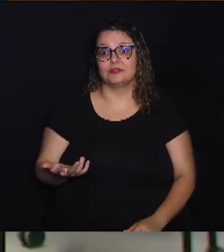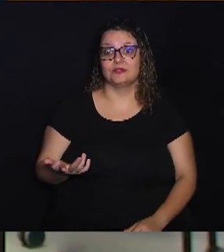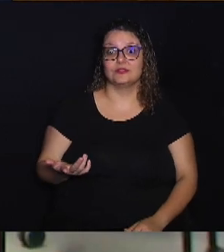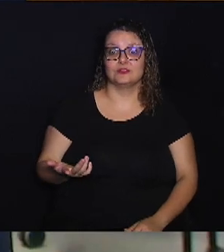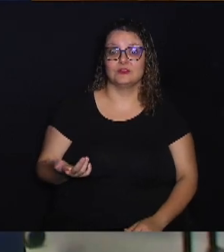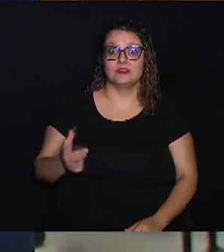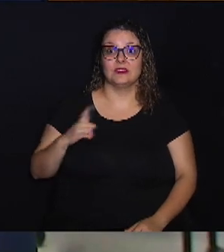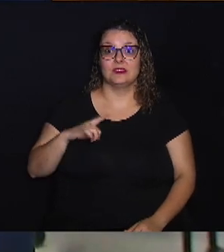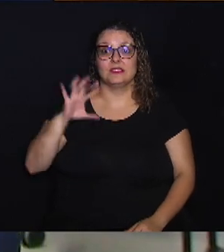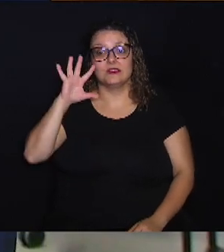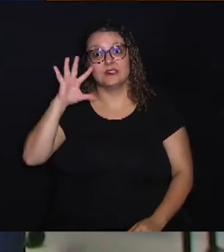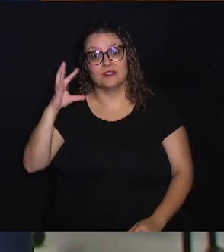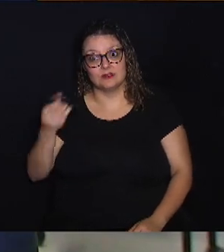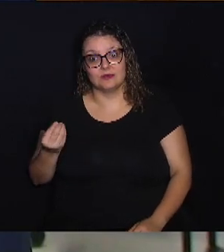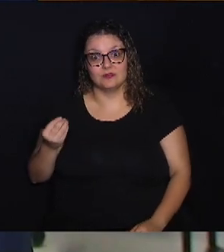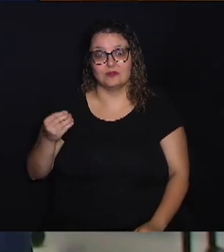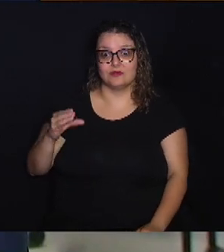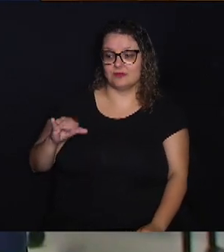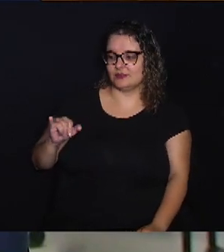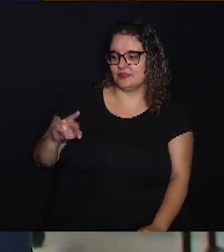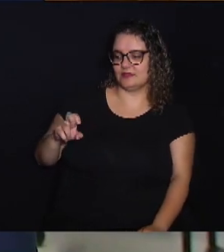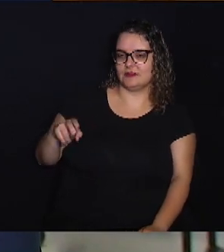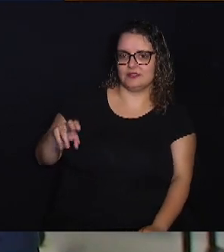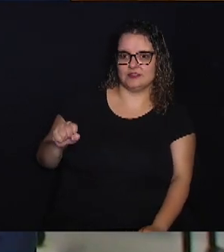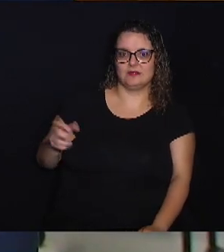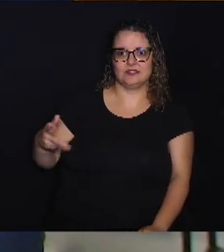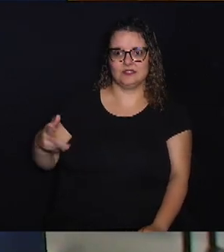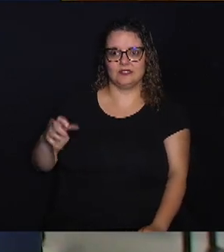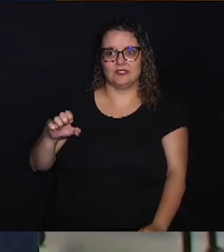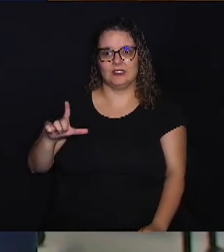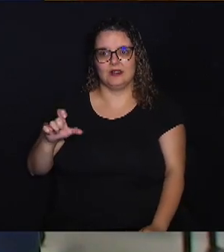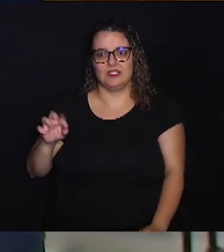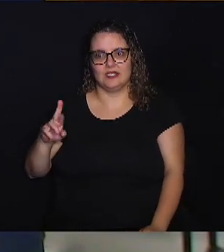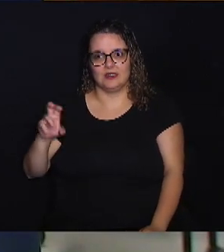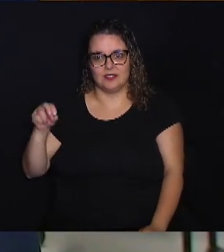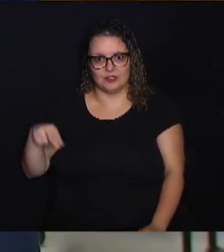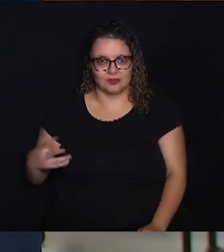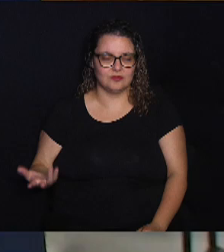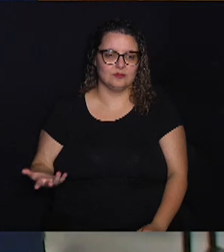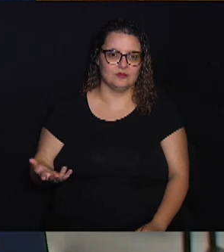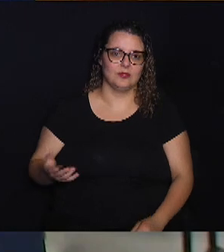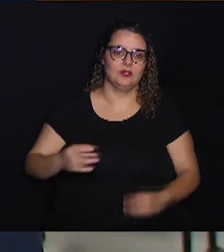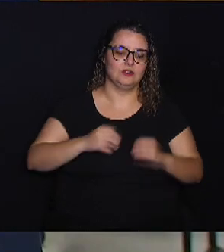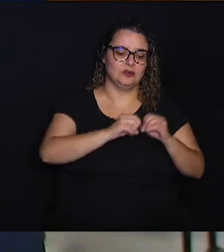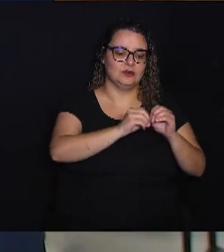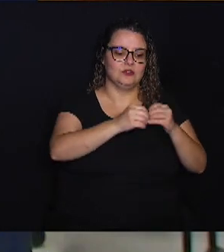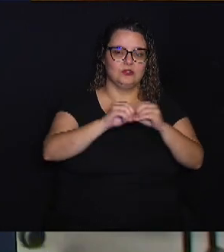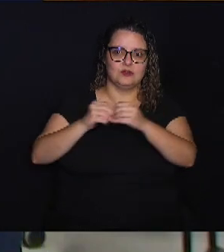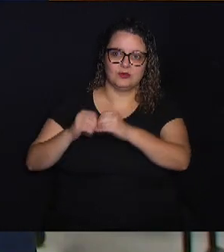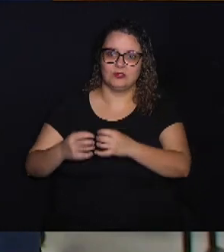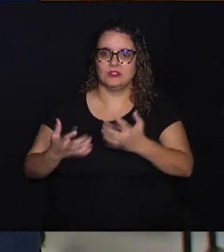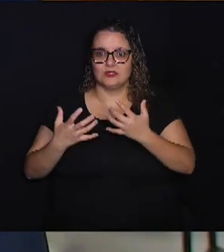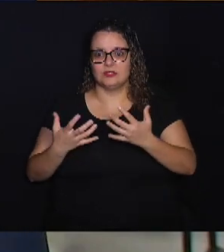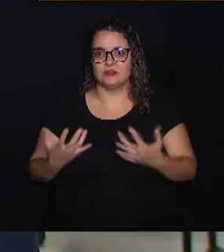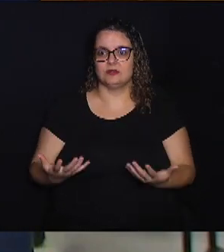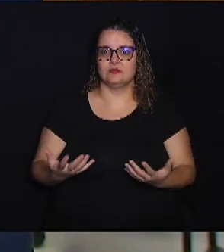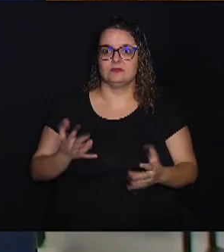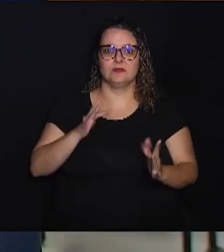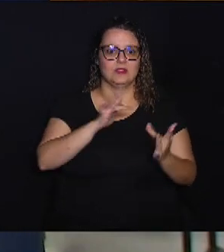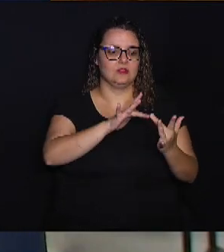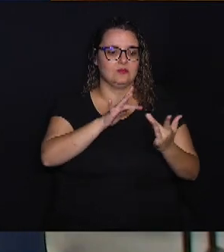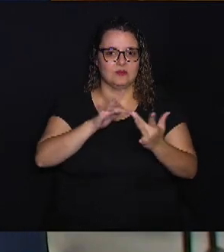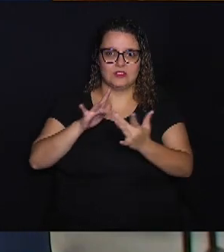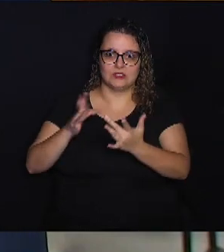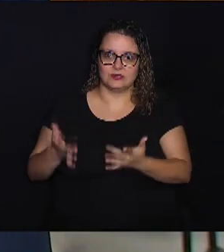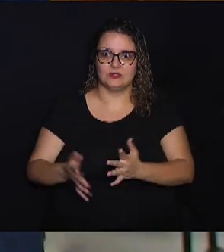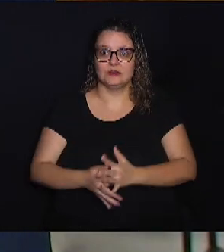têm muito conhecimento dos sírios, desse acelerador de elétron, dos laboratórios que eles querem estar já em contato com o